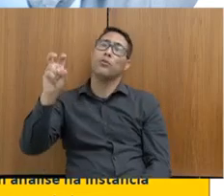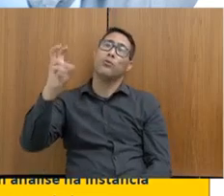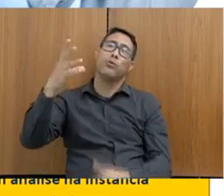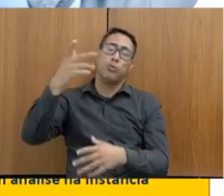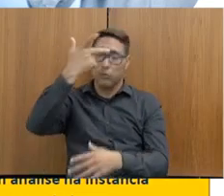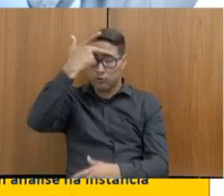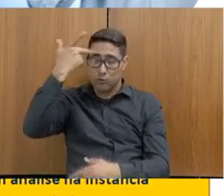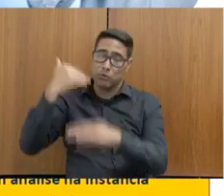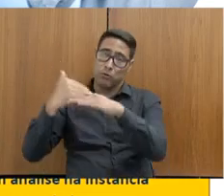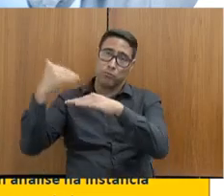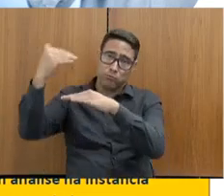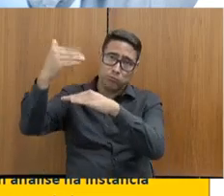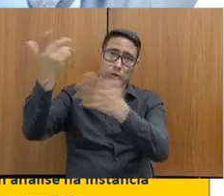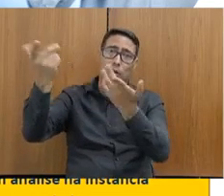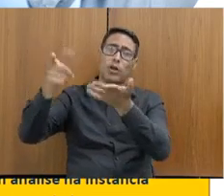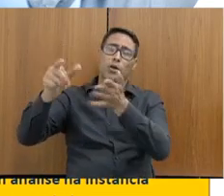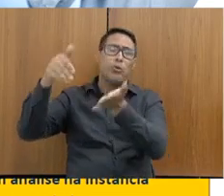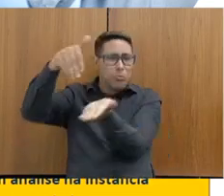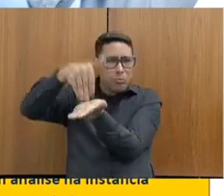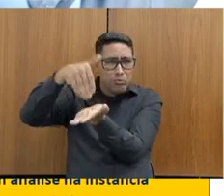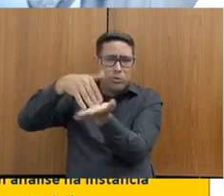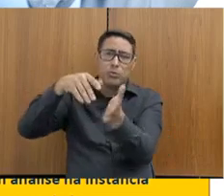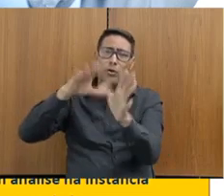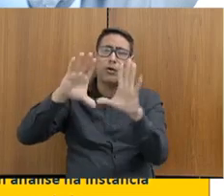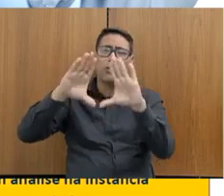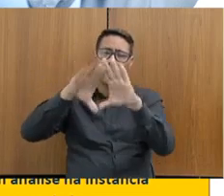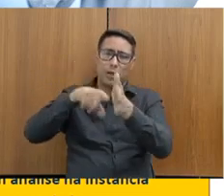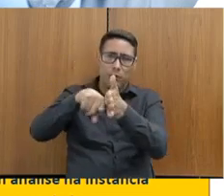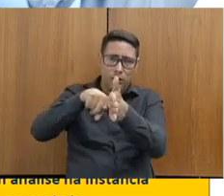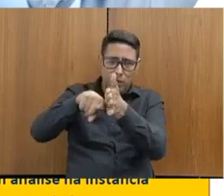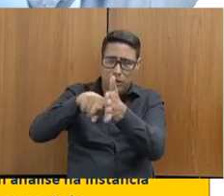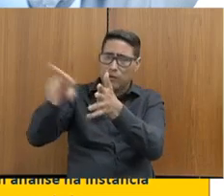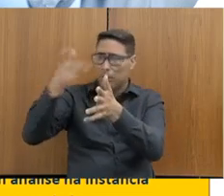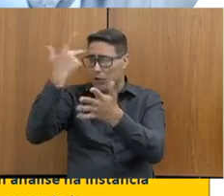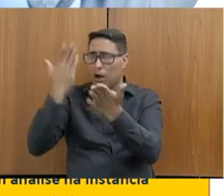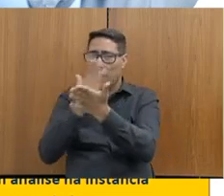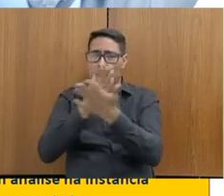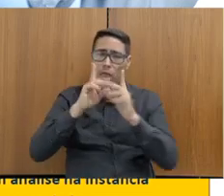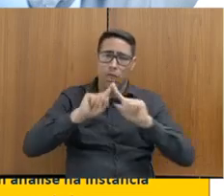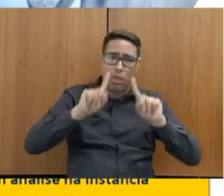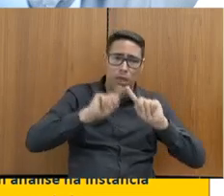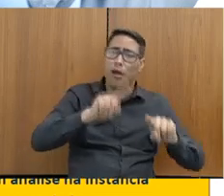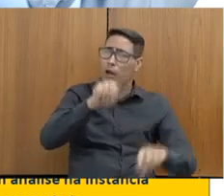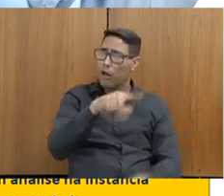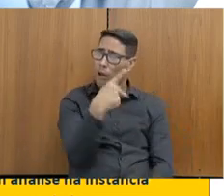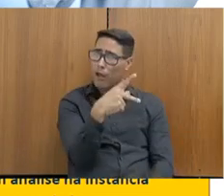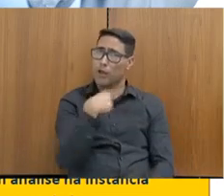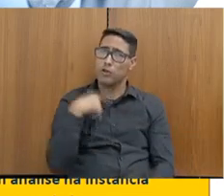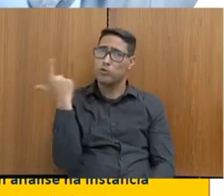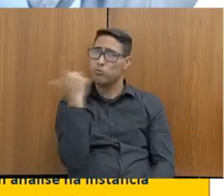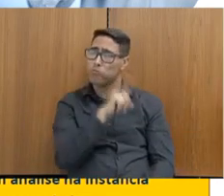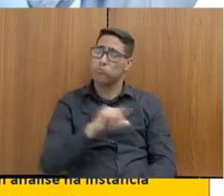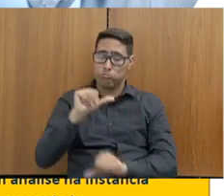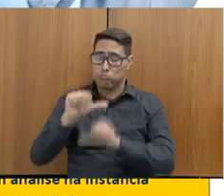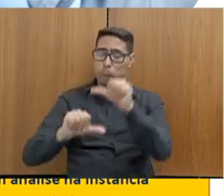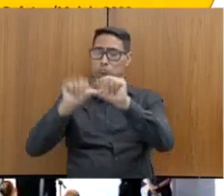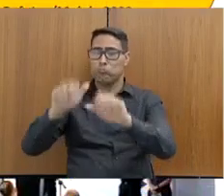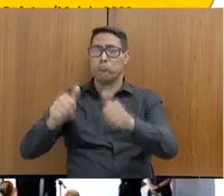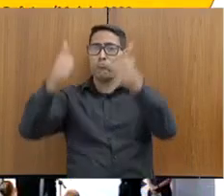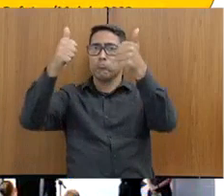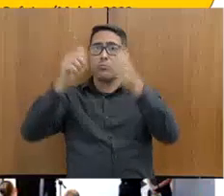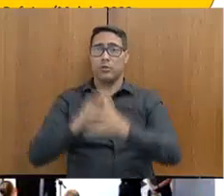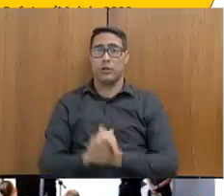lembro que, nos últimos Assembleia Fiscaliza, uma das reclamações era justamente essa, e a gente conseguiu, basicamente, colocar o quadro completamente em dia.